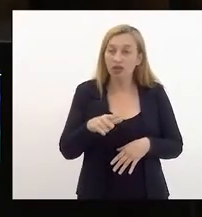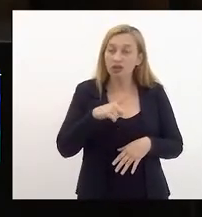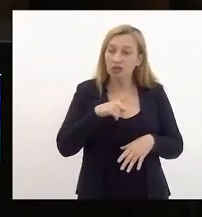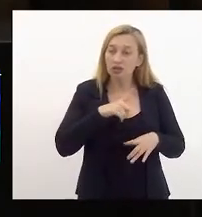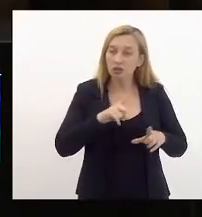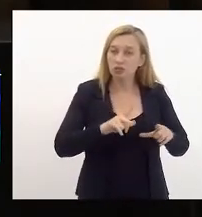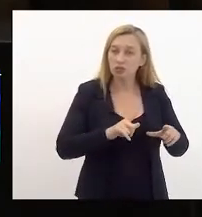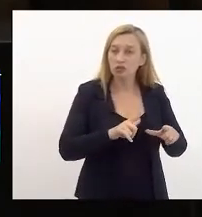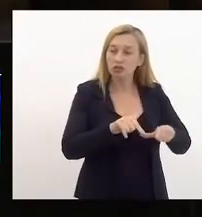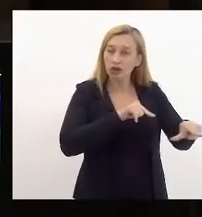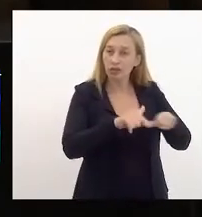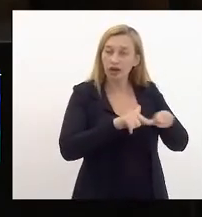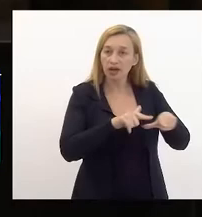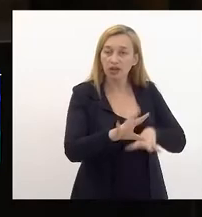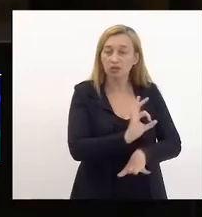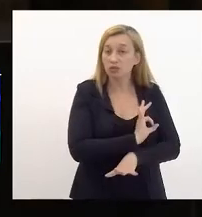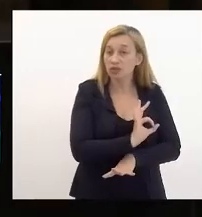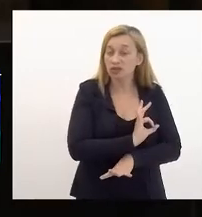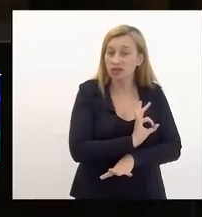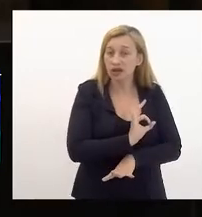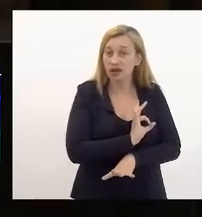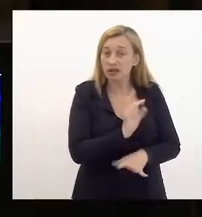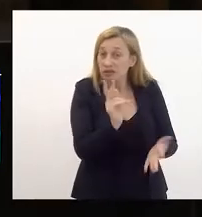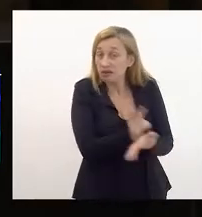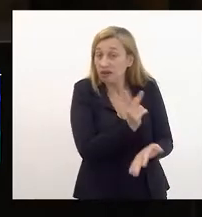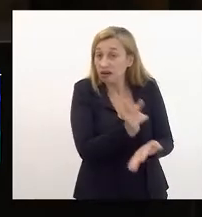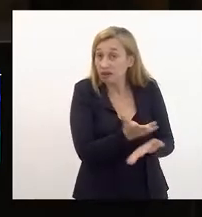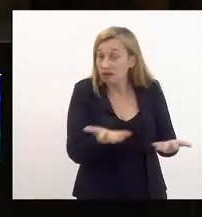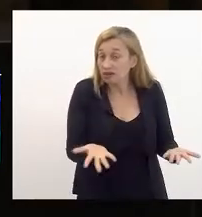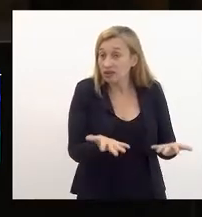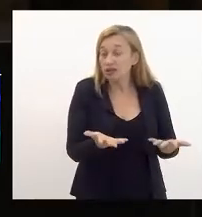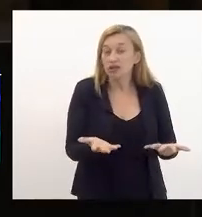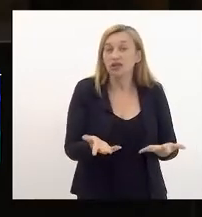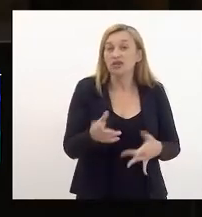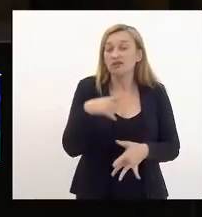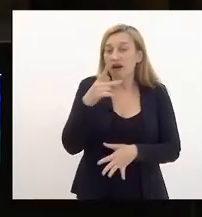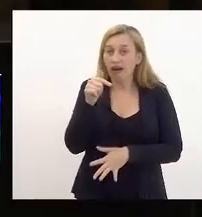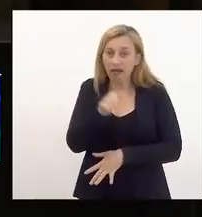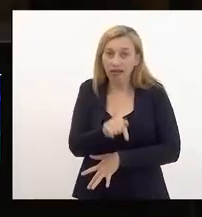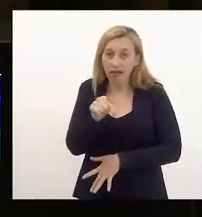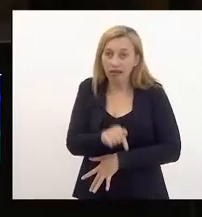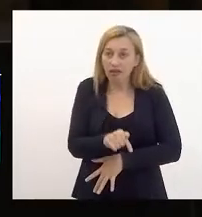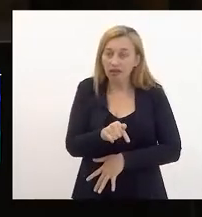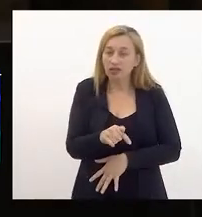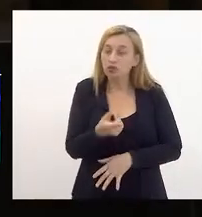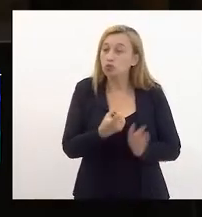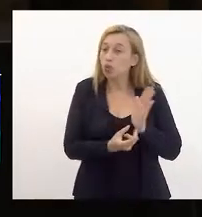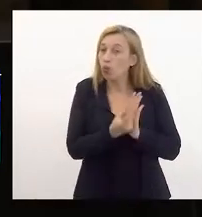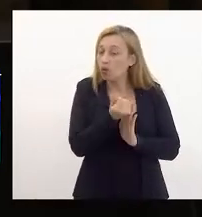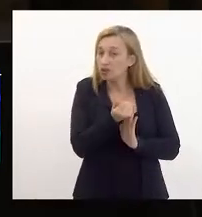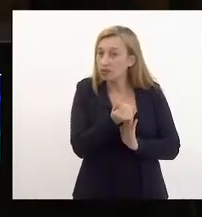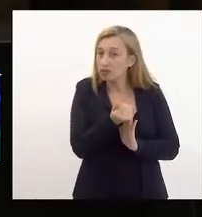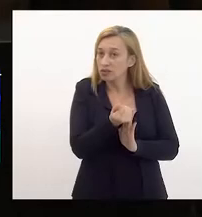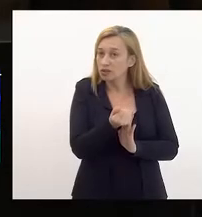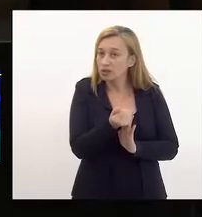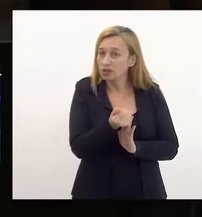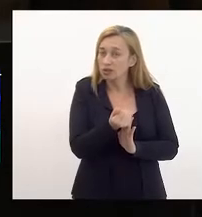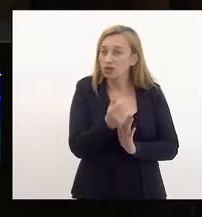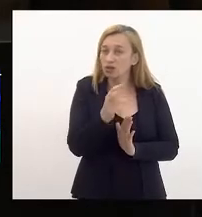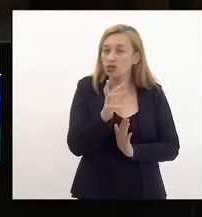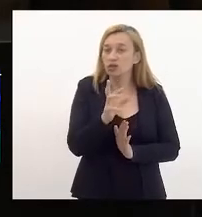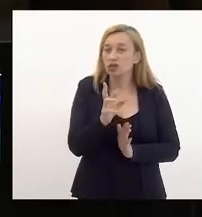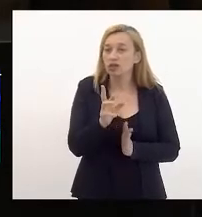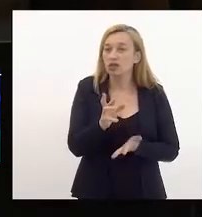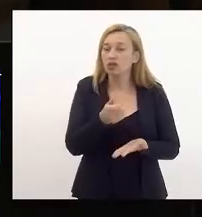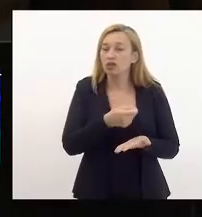policiais sistemáticas inclusive dizer aqui no orçamento que a rubrica de